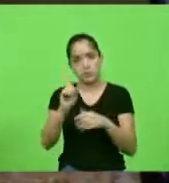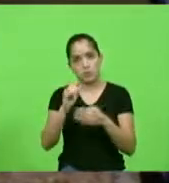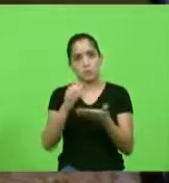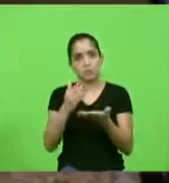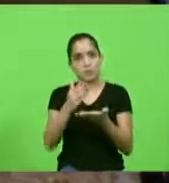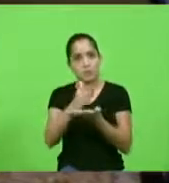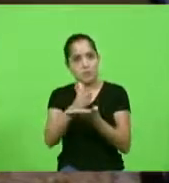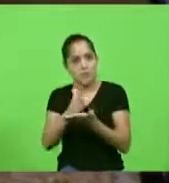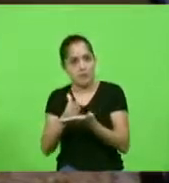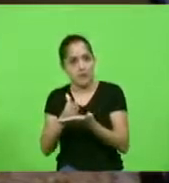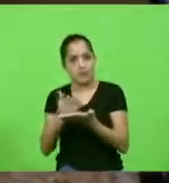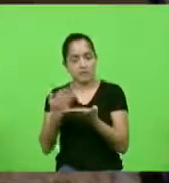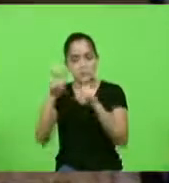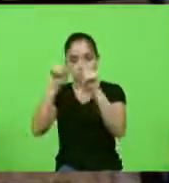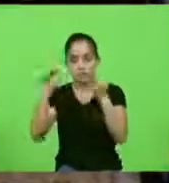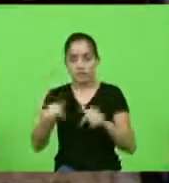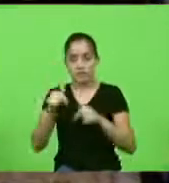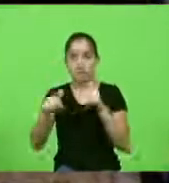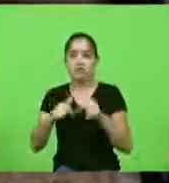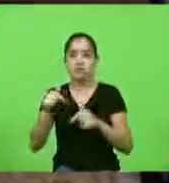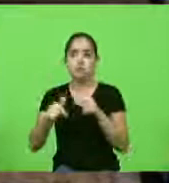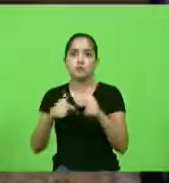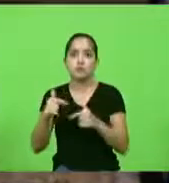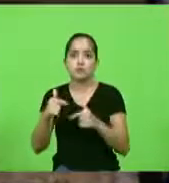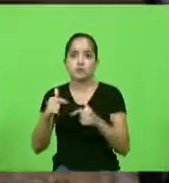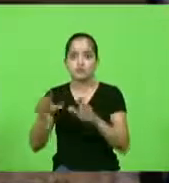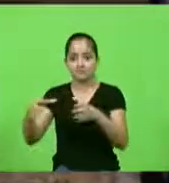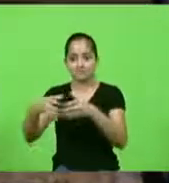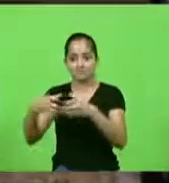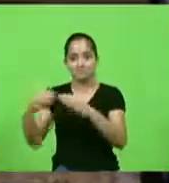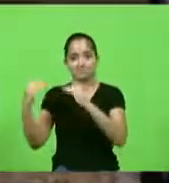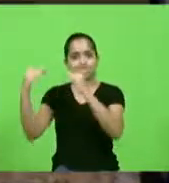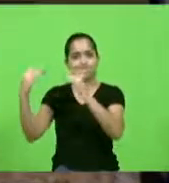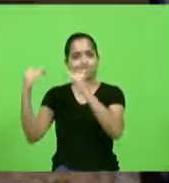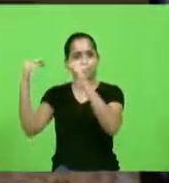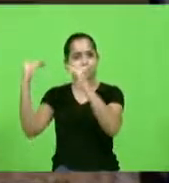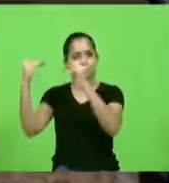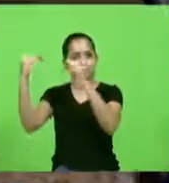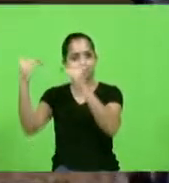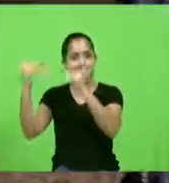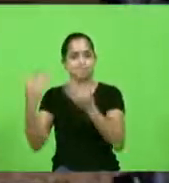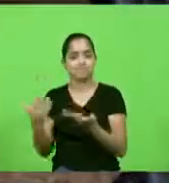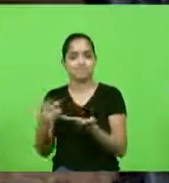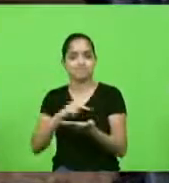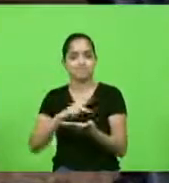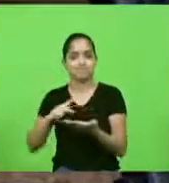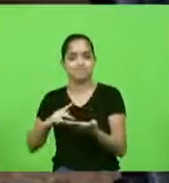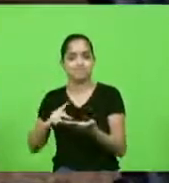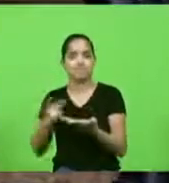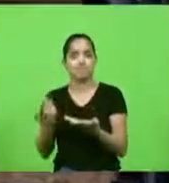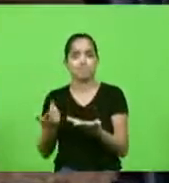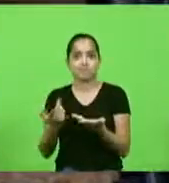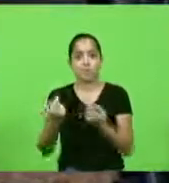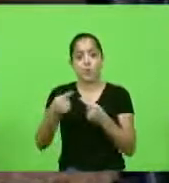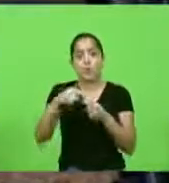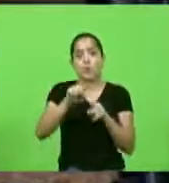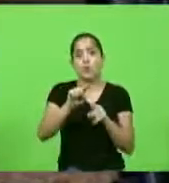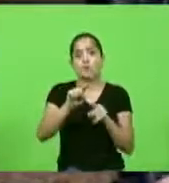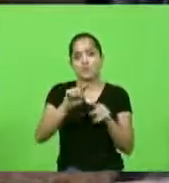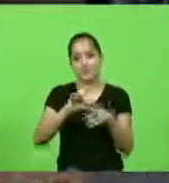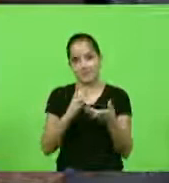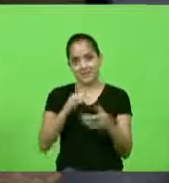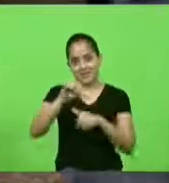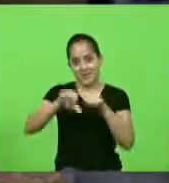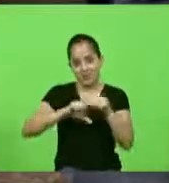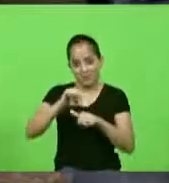dos servidores que fazem parte da elite da elite do funcionalismo público que ainda são contra a reforma da previdência e lutam